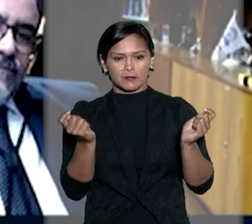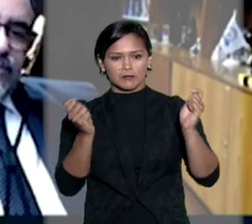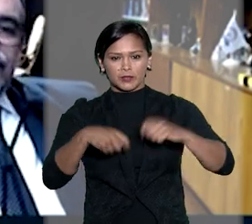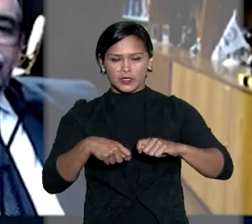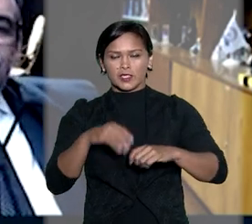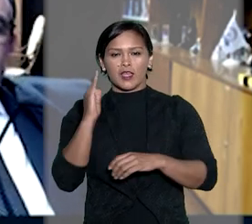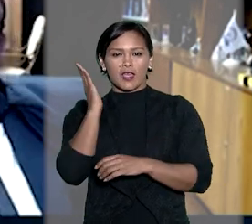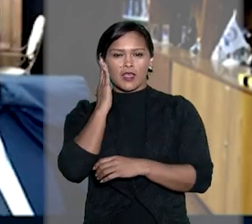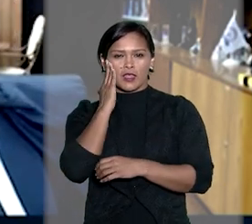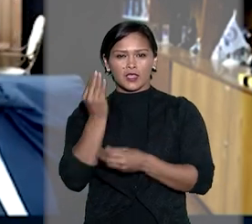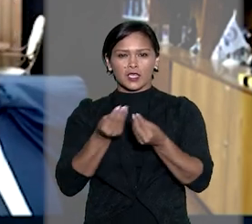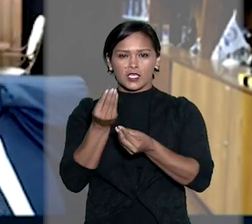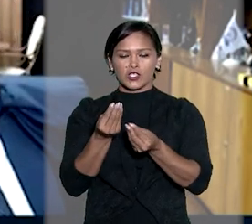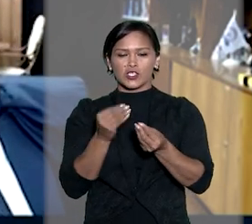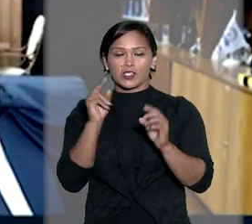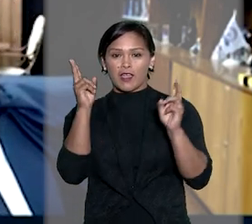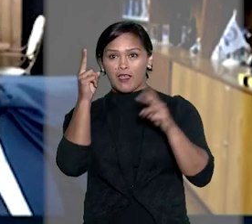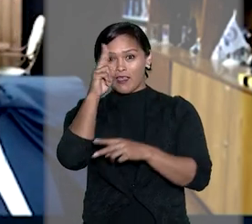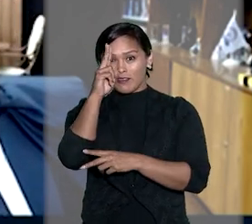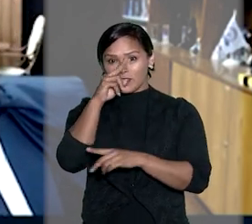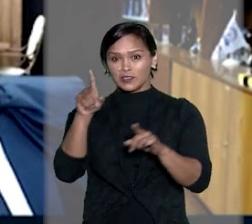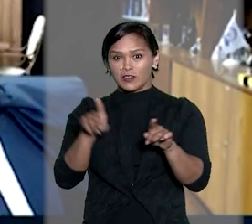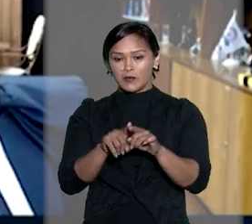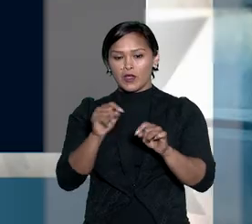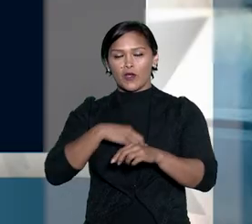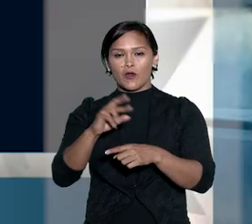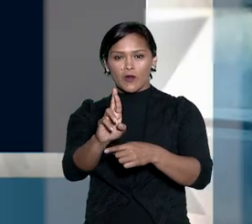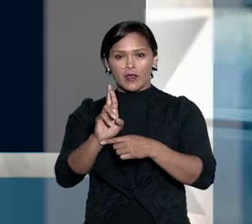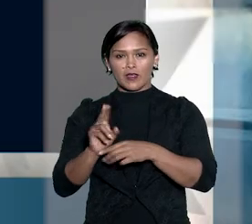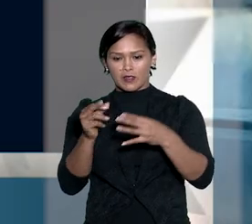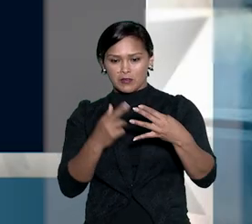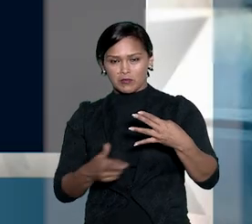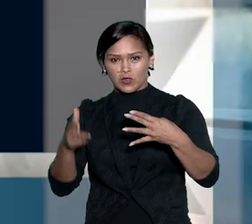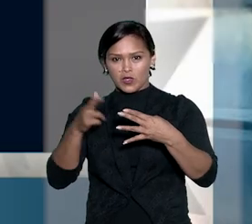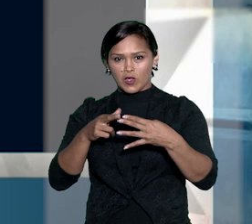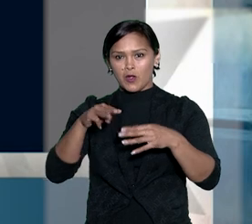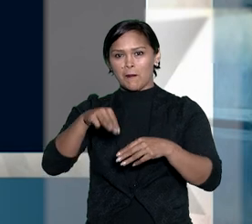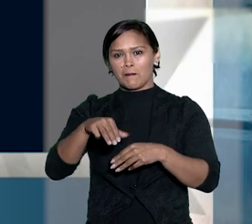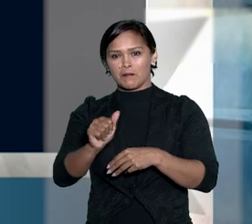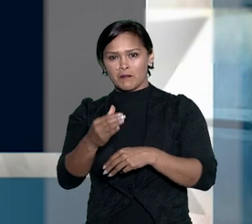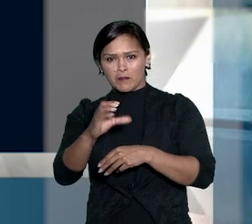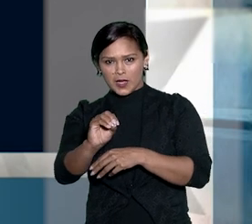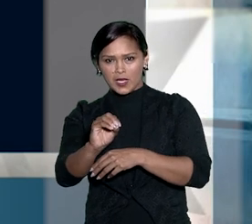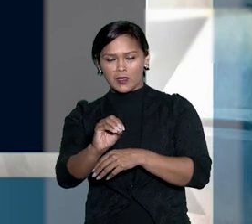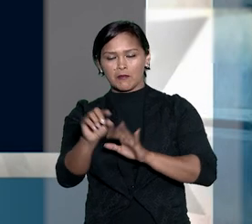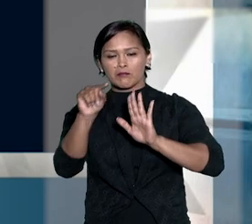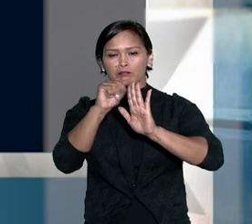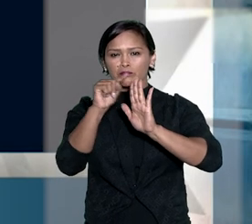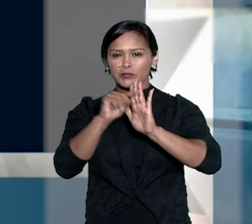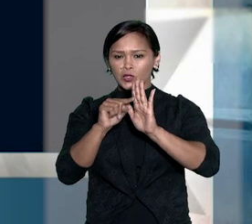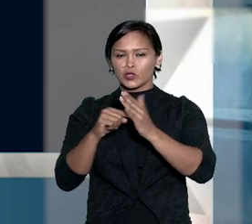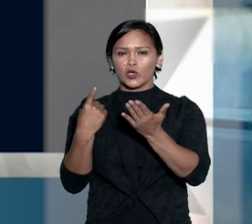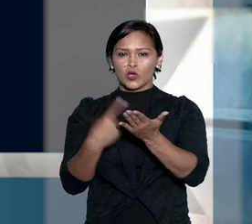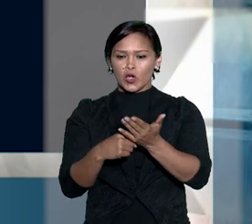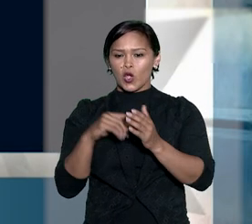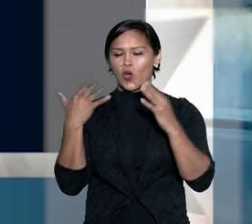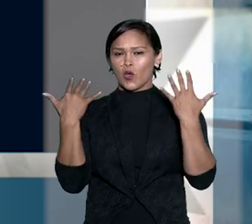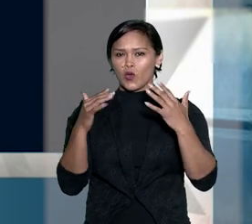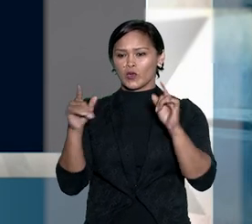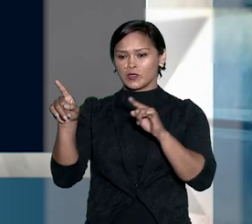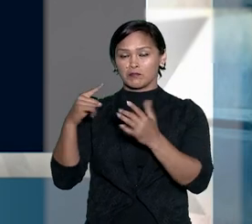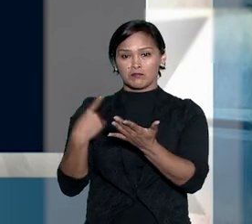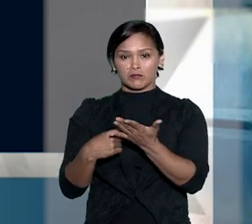deve ser interpretada restritivamente. O relator do Recurso, o ministro Marco Busi, pontuou que o acordo